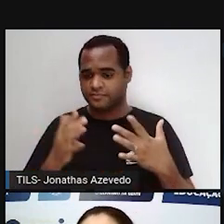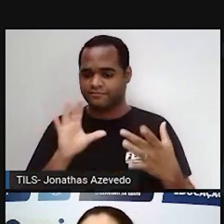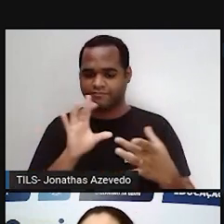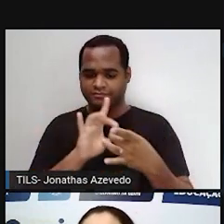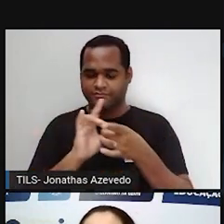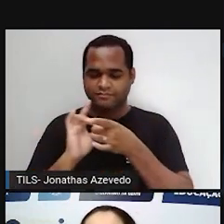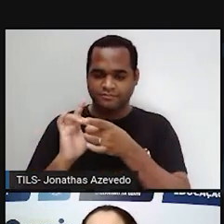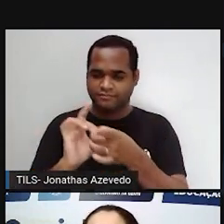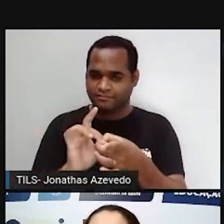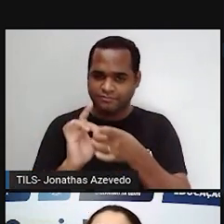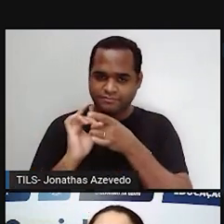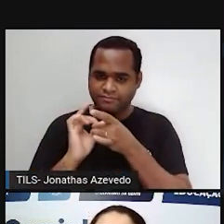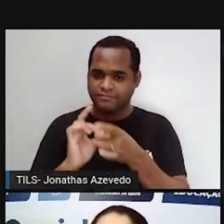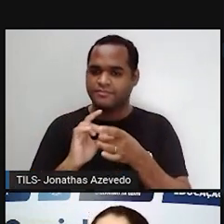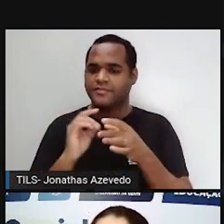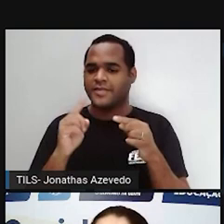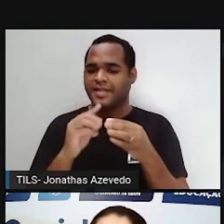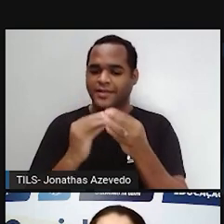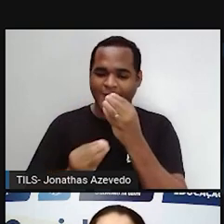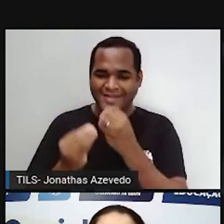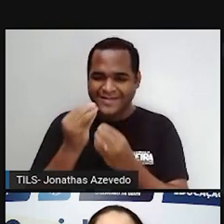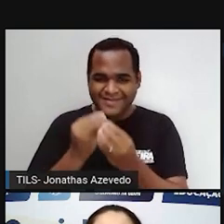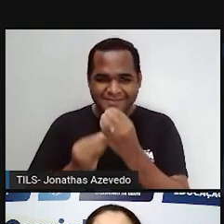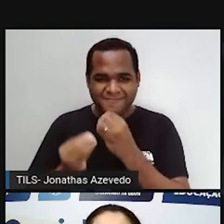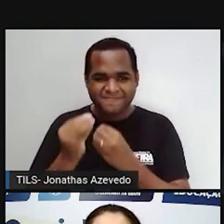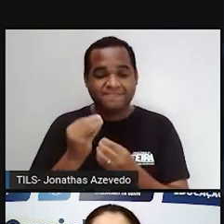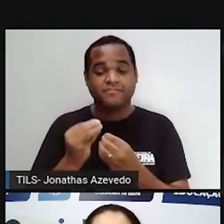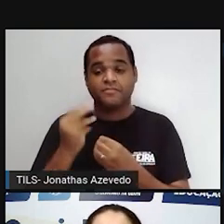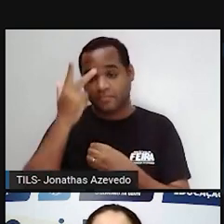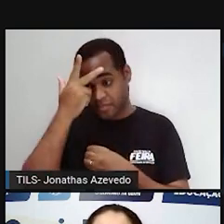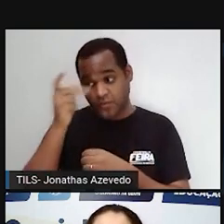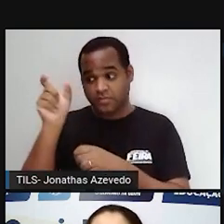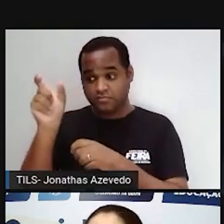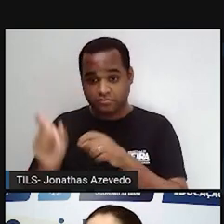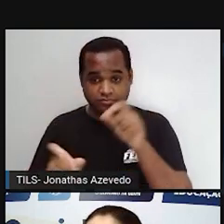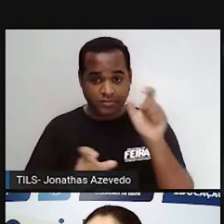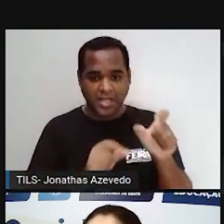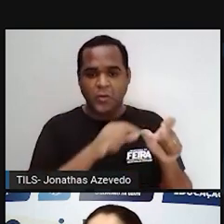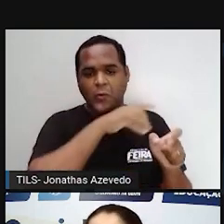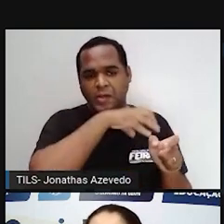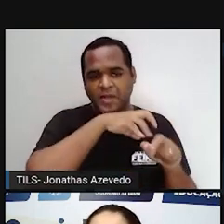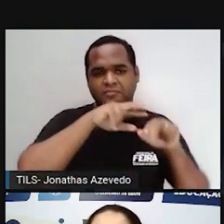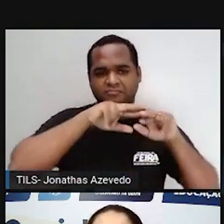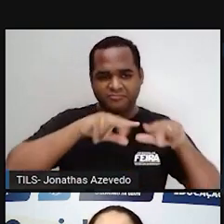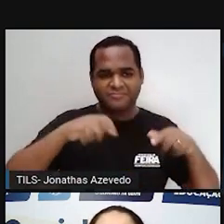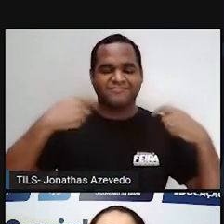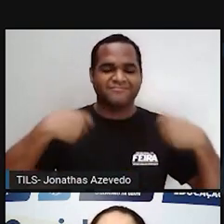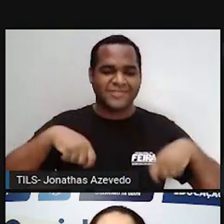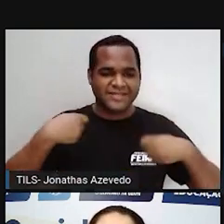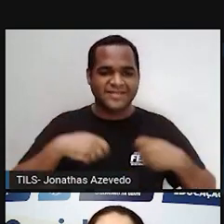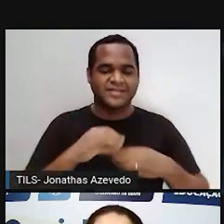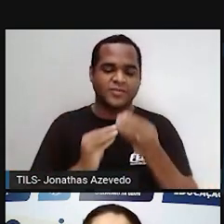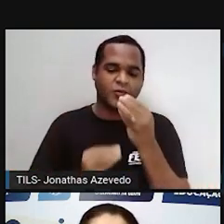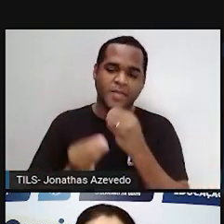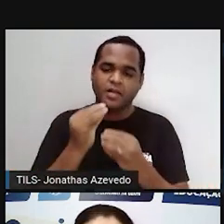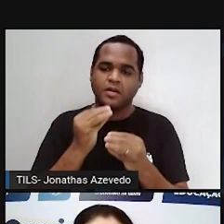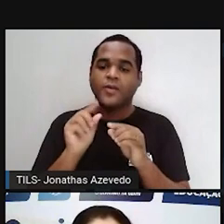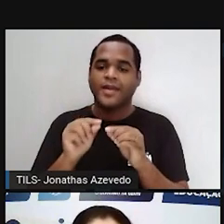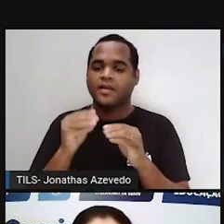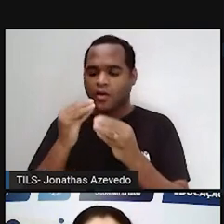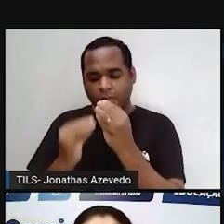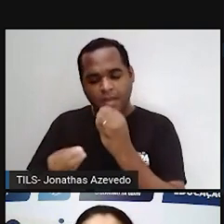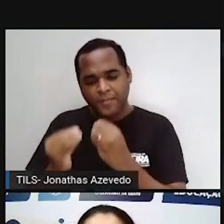tróficas, a gente está falando das relações alimentares, porque todo ser vivo, ele precisa de nutrientes. E a gente obtém esses nutrientes através da nossa